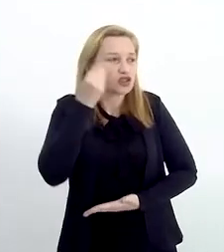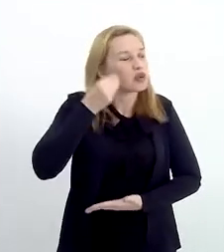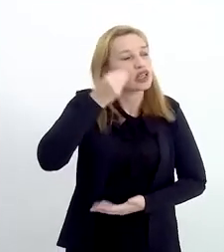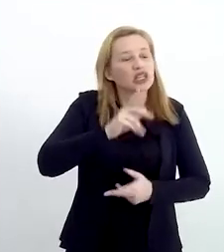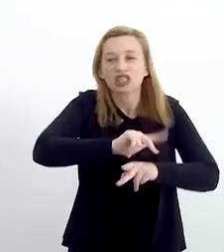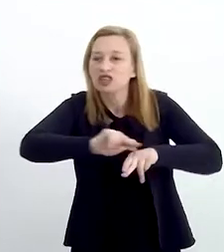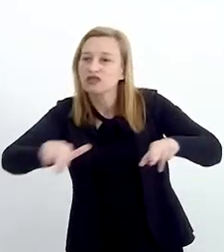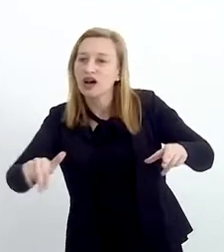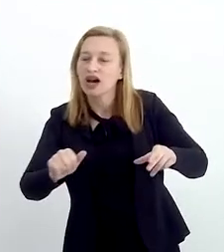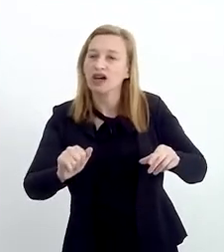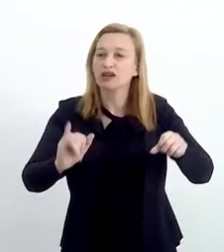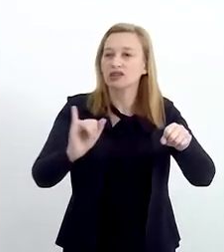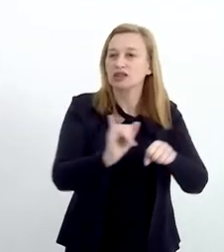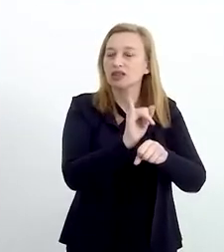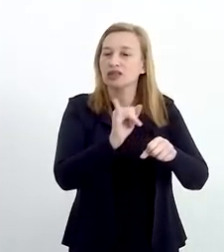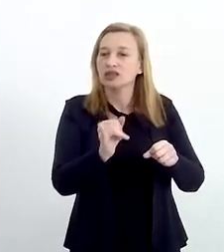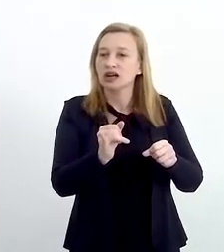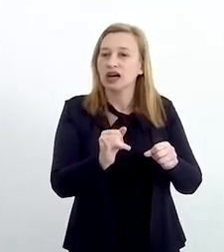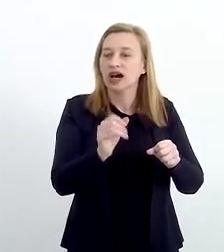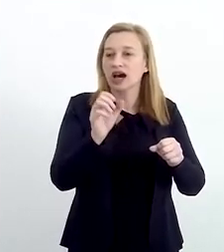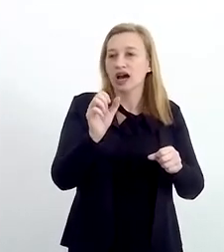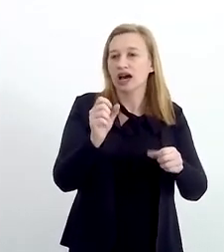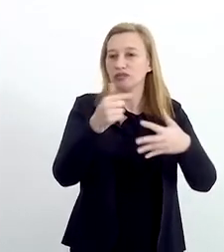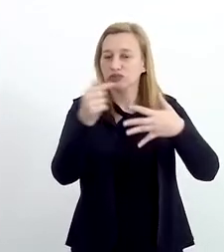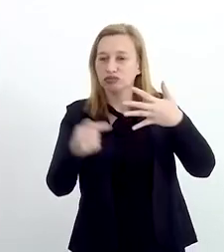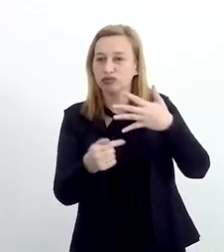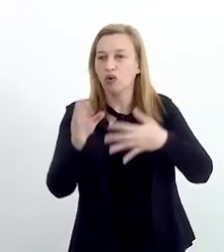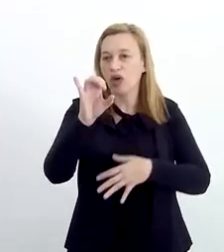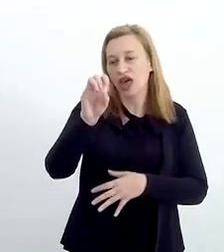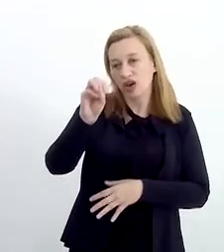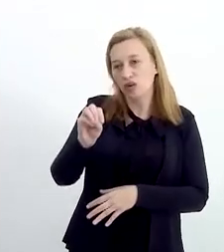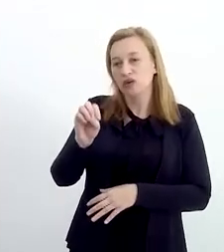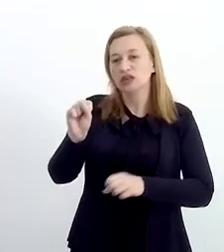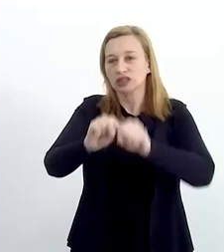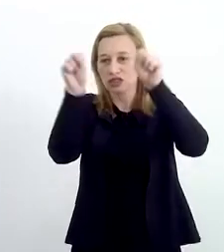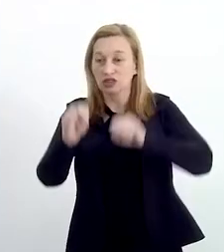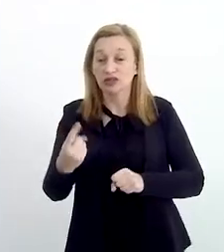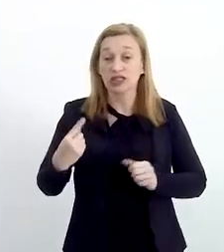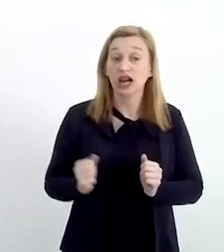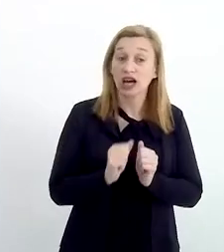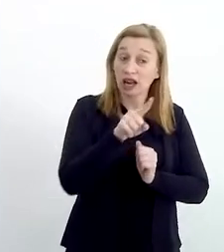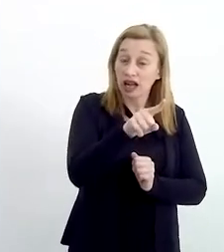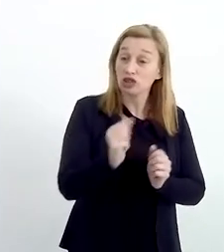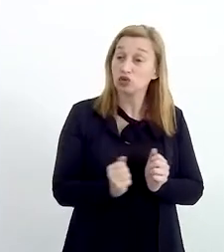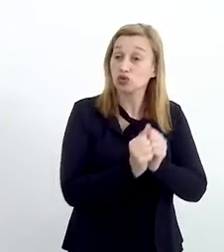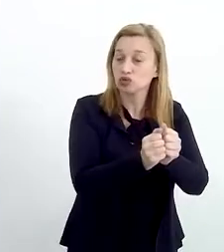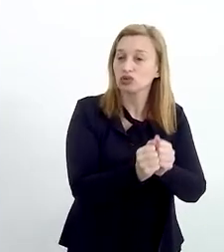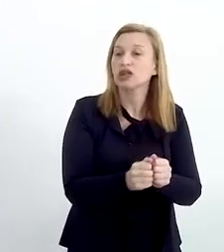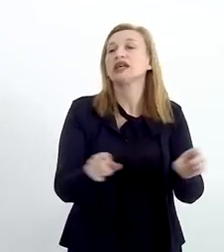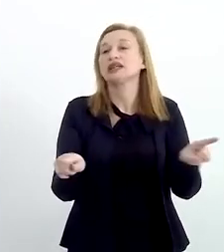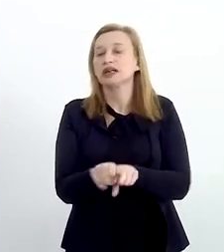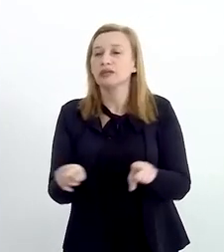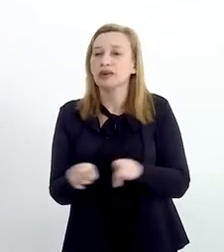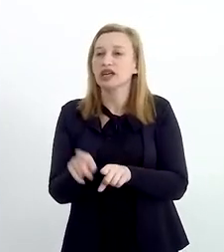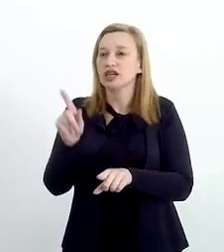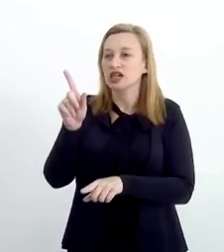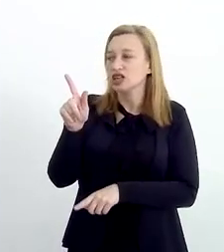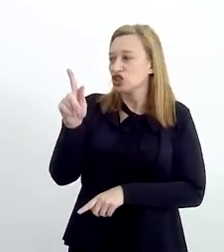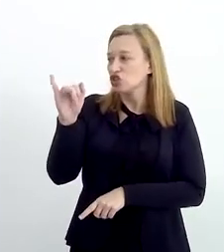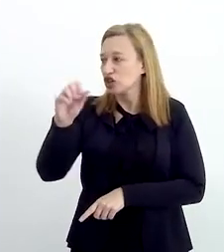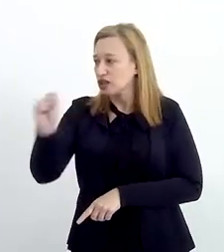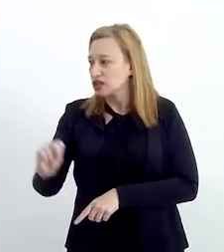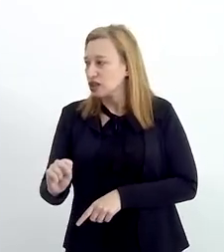Essa vivência dos vários aspectos do ecossistema que nós estamos escrevendo aqui, ela vai estar lá, vai estar disponível.